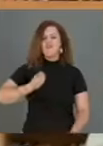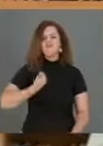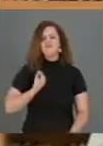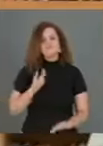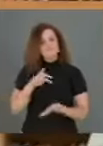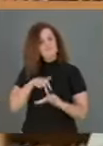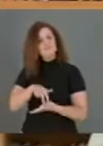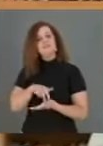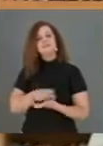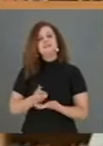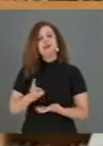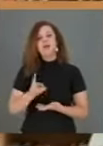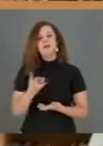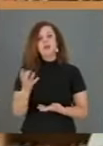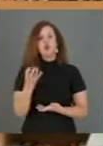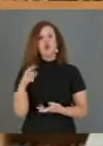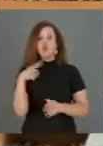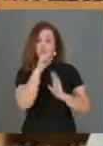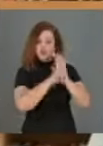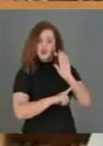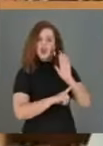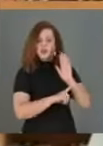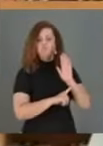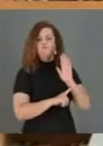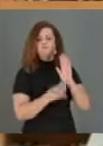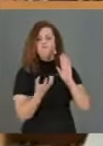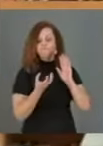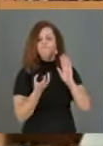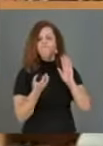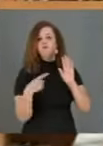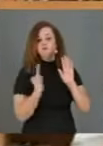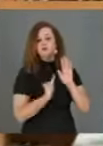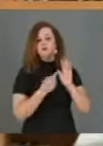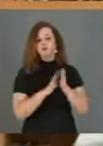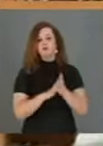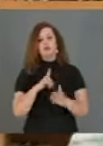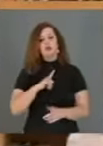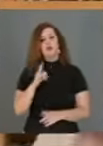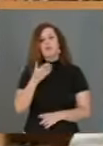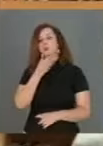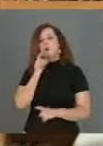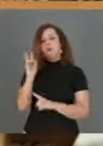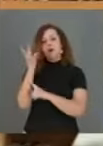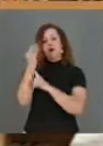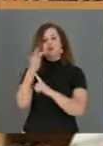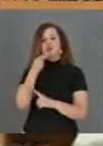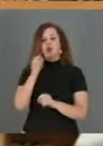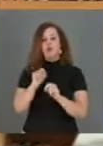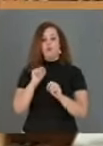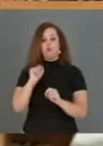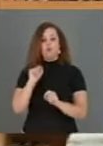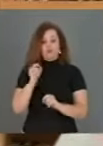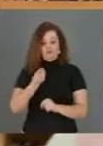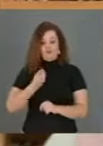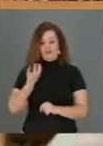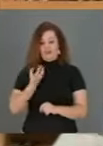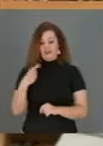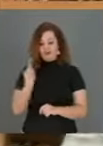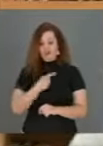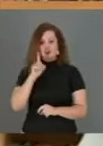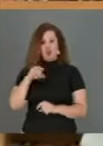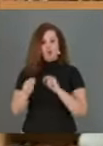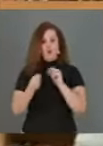na busca do nosso direito. Diz o poeta, o que a vida quer da gente é